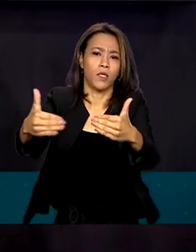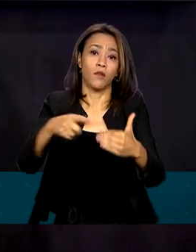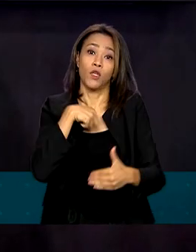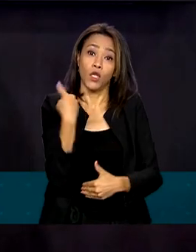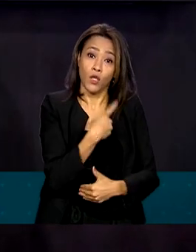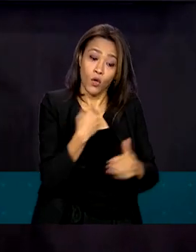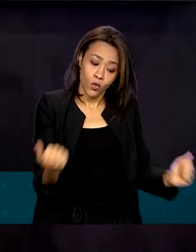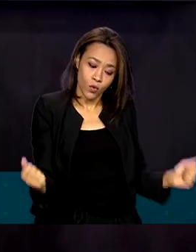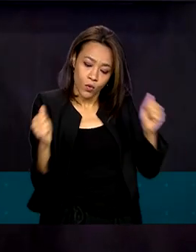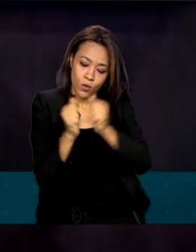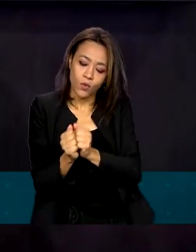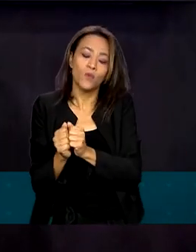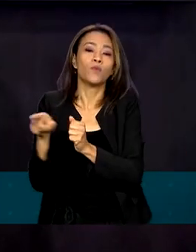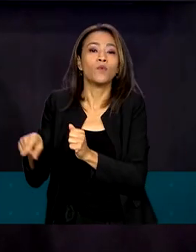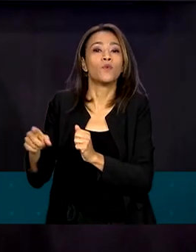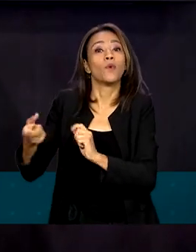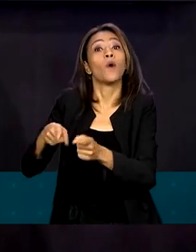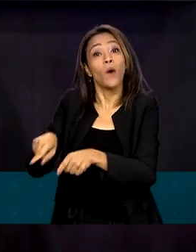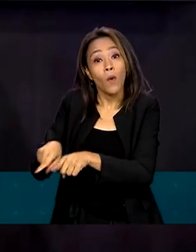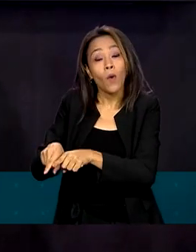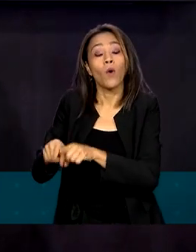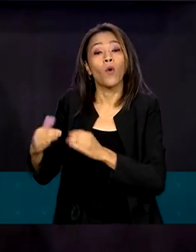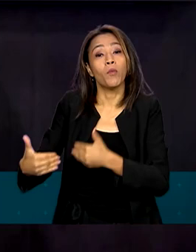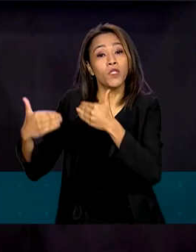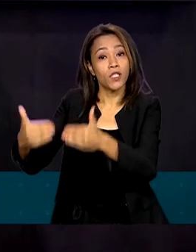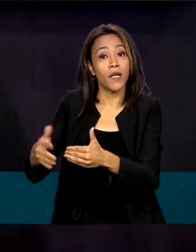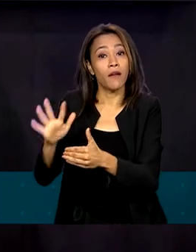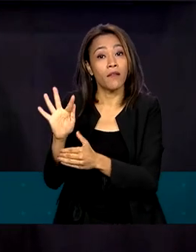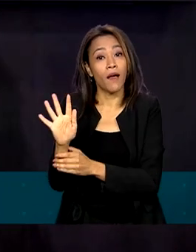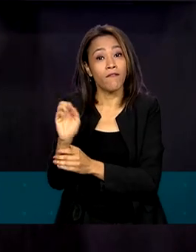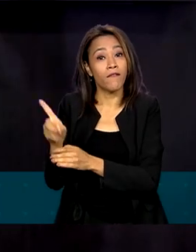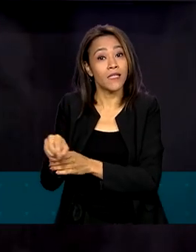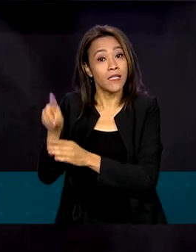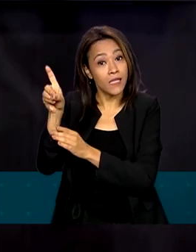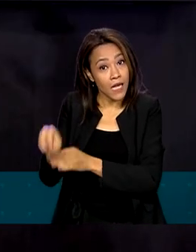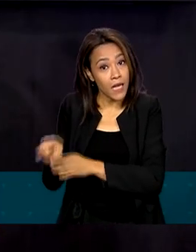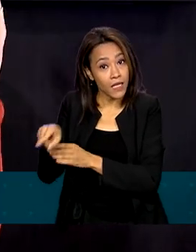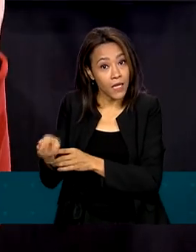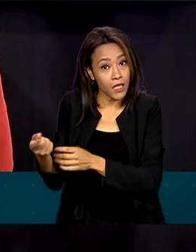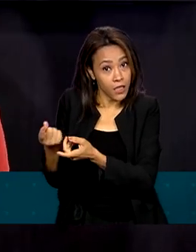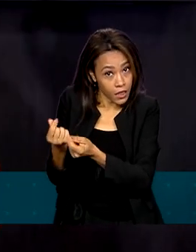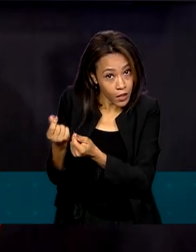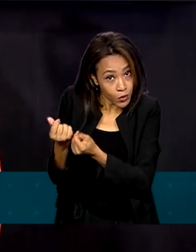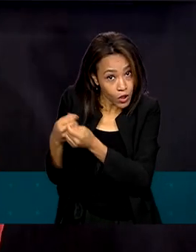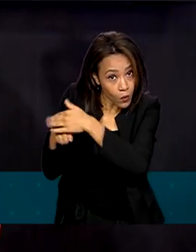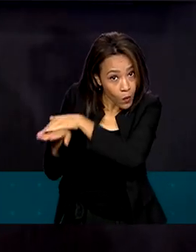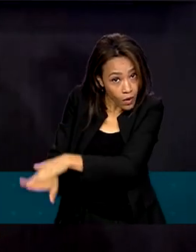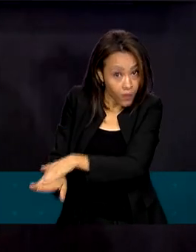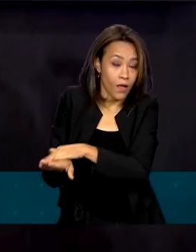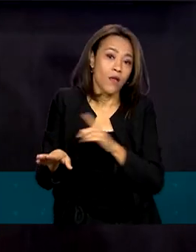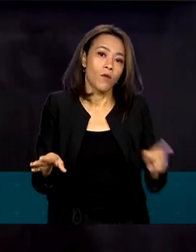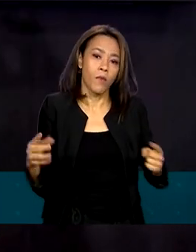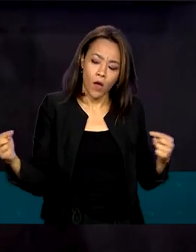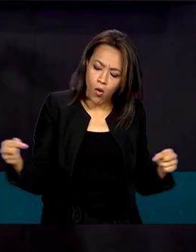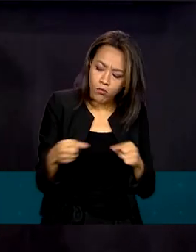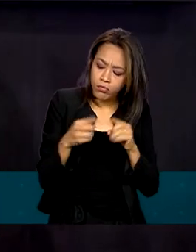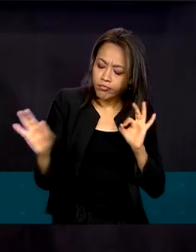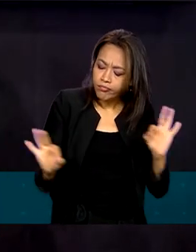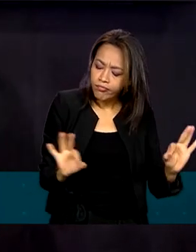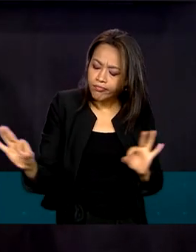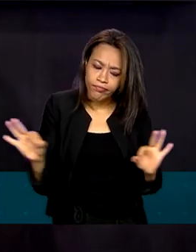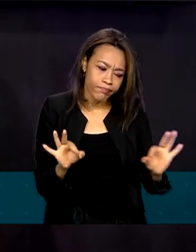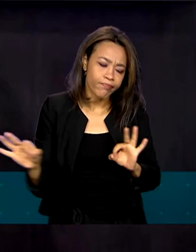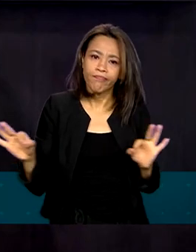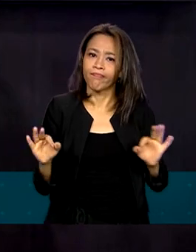do Ministério da Fazenda, que tem a chave do cofre da mão, sejamos rigorosos, não só na análise legal, técnica do orçamento, mas